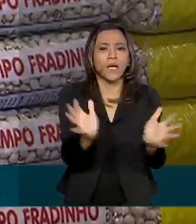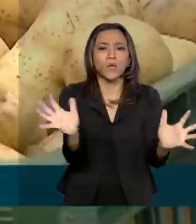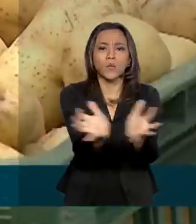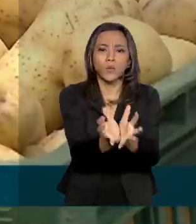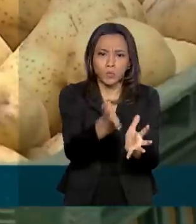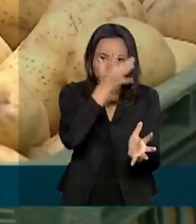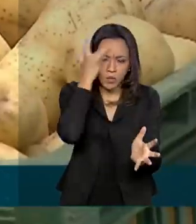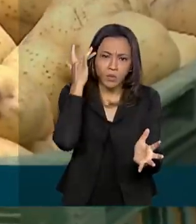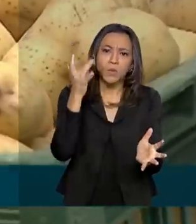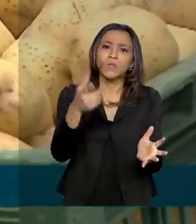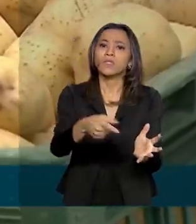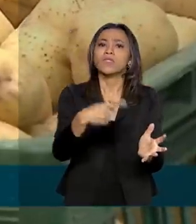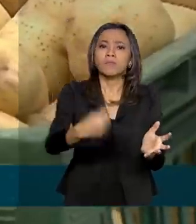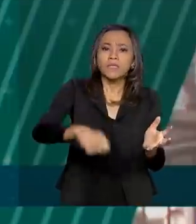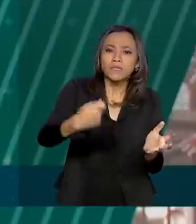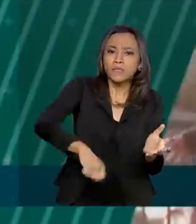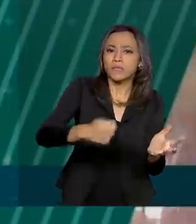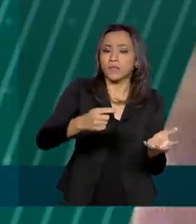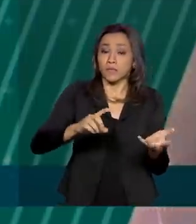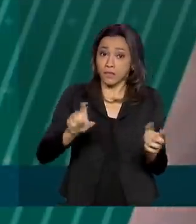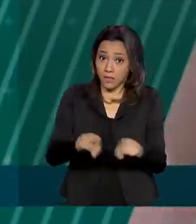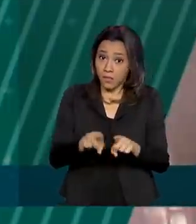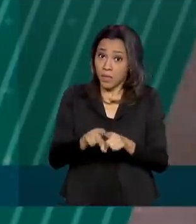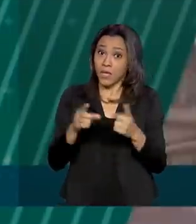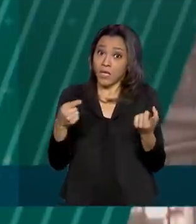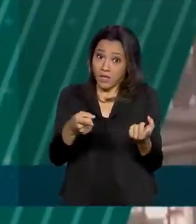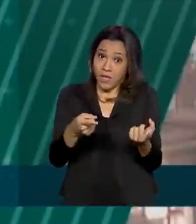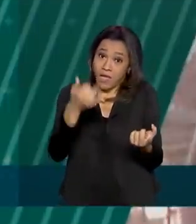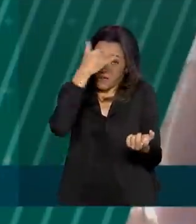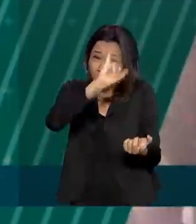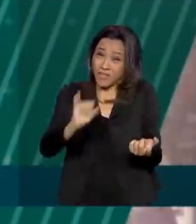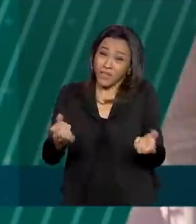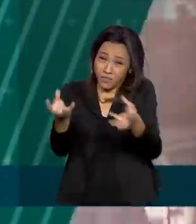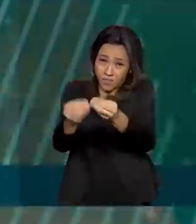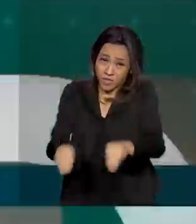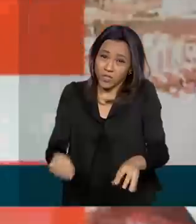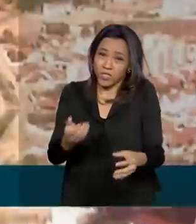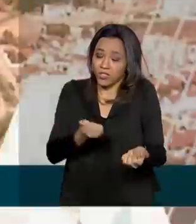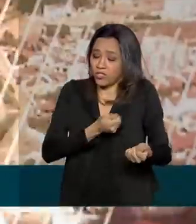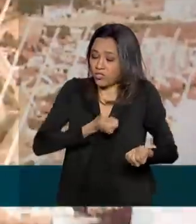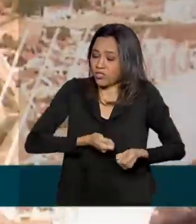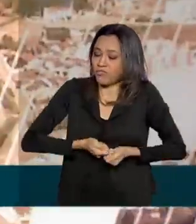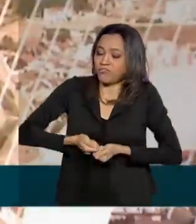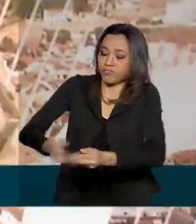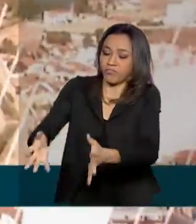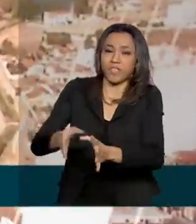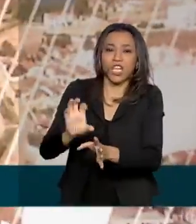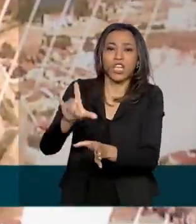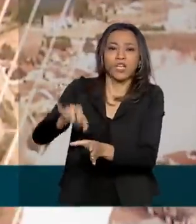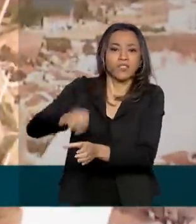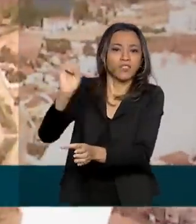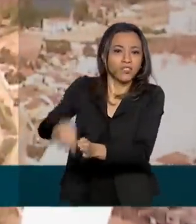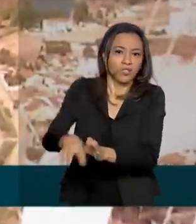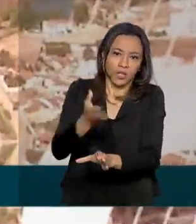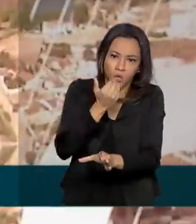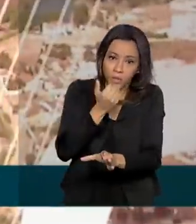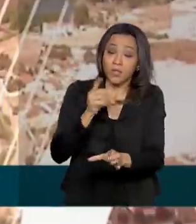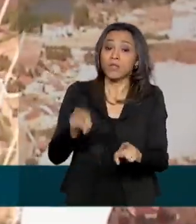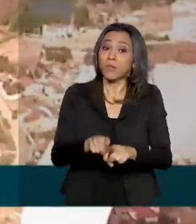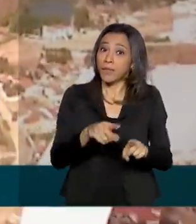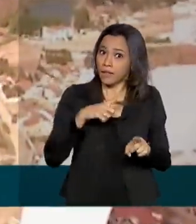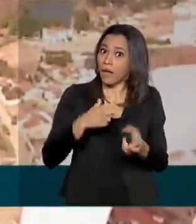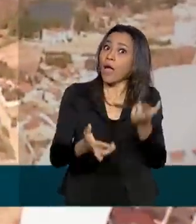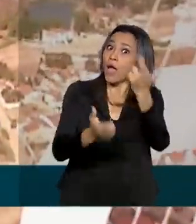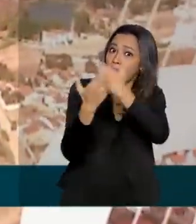risco alimentar e nutricional. Além de combater o desperdício, a lei, publicada hoje no Diário Oficial da União, também prevê a